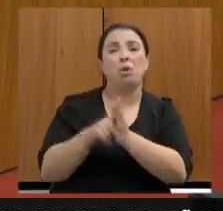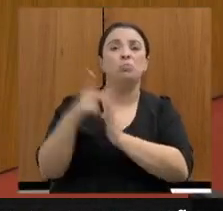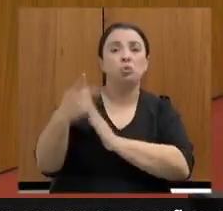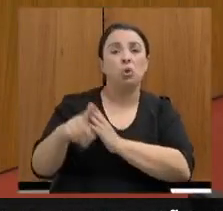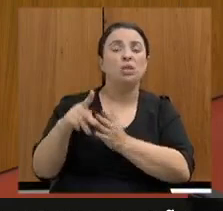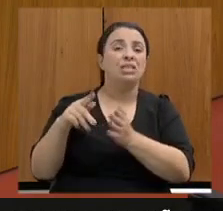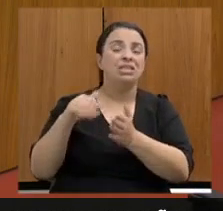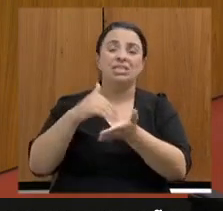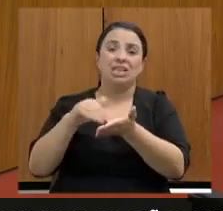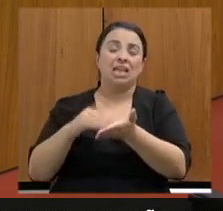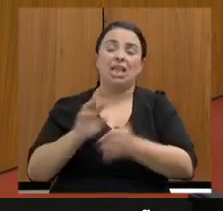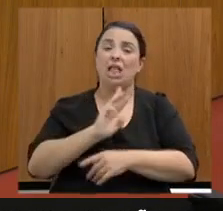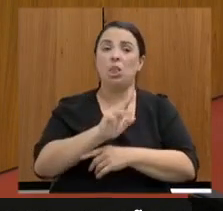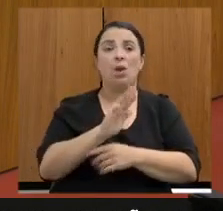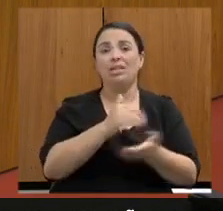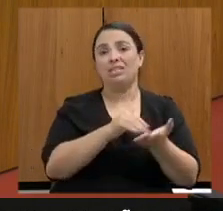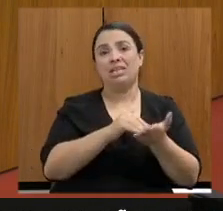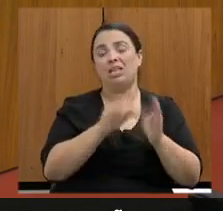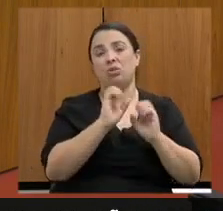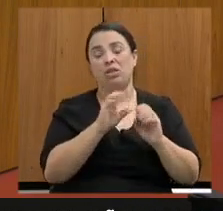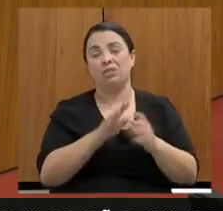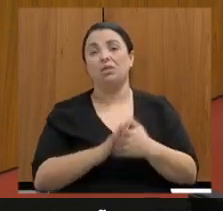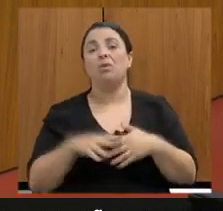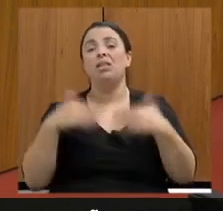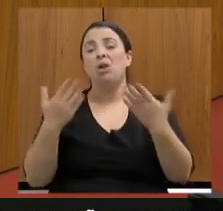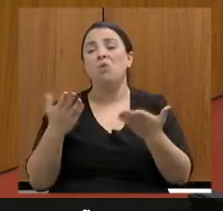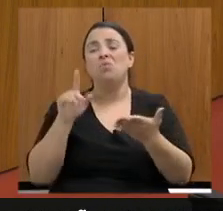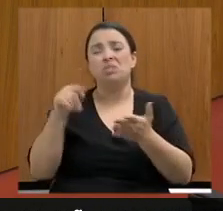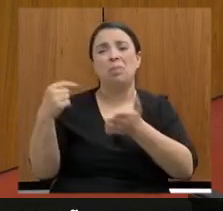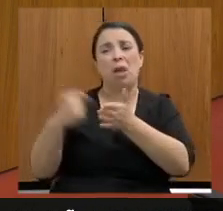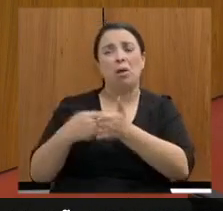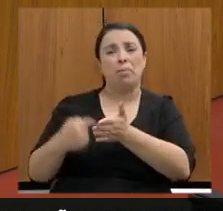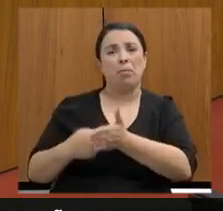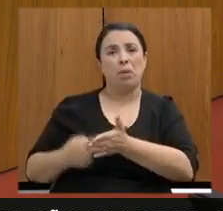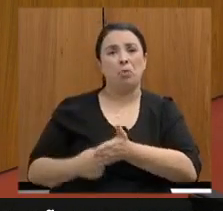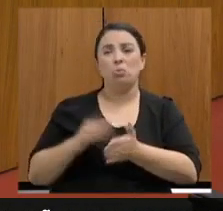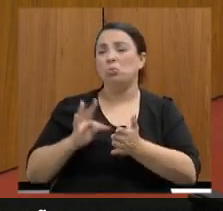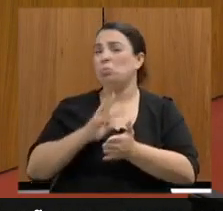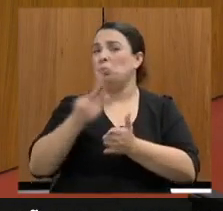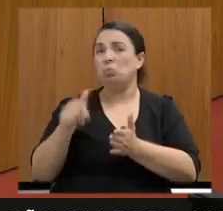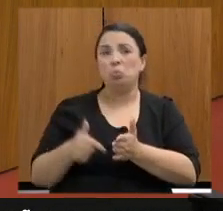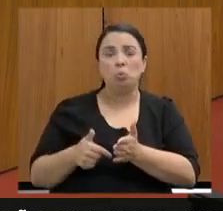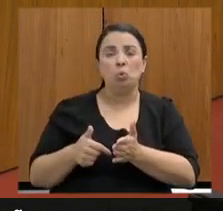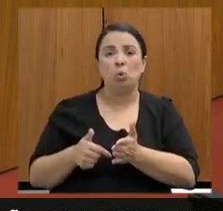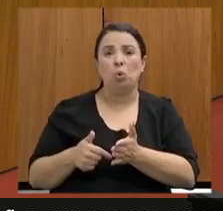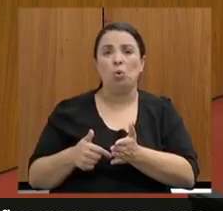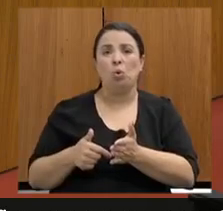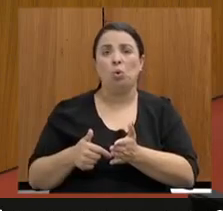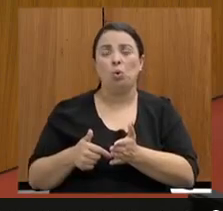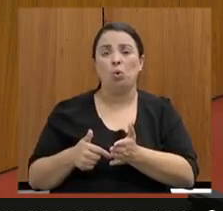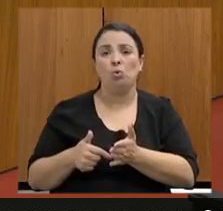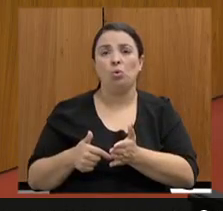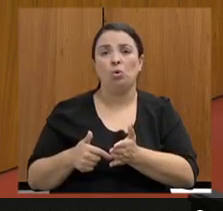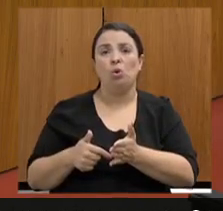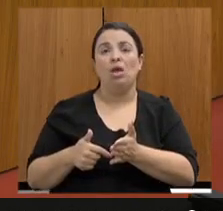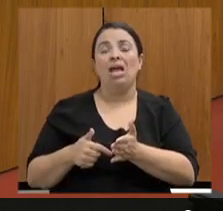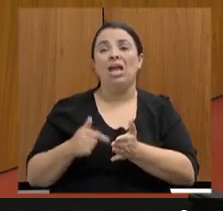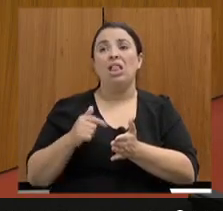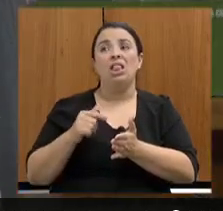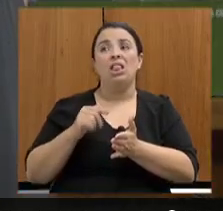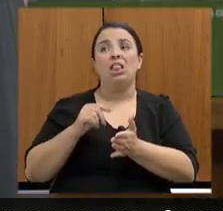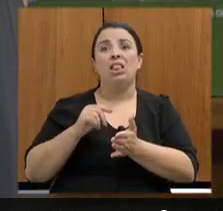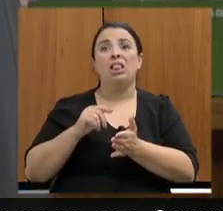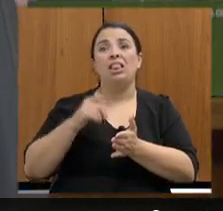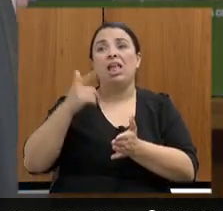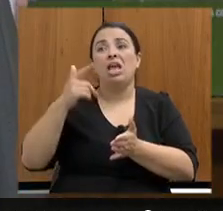entendendo que todos os temas que a senhora trouxe aqui, diferentemente da compreensão do que foi dito, dizem respeito